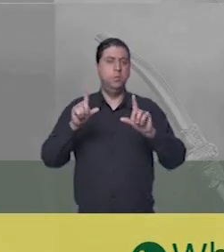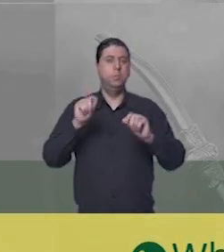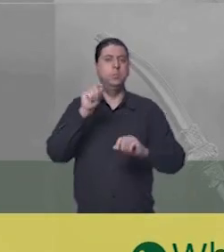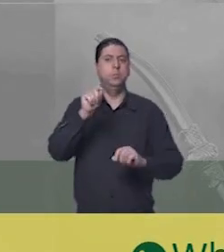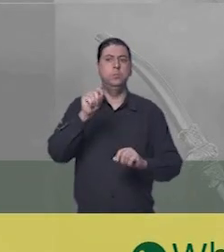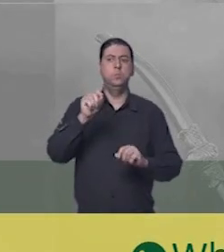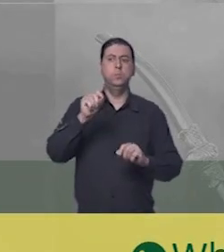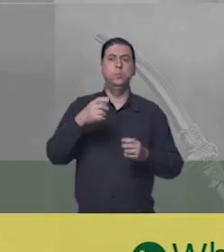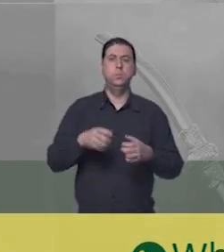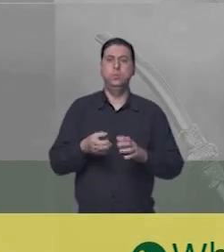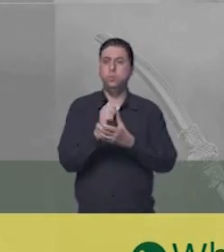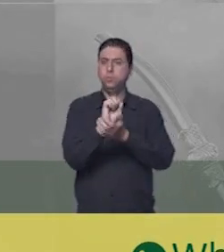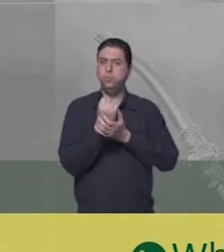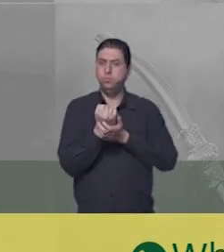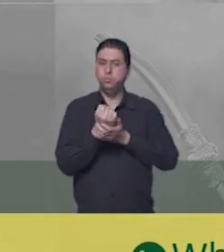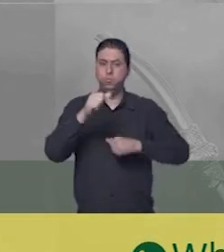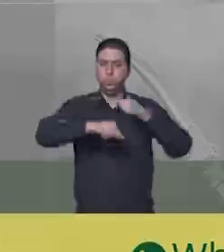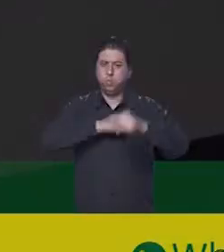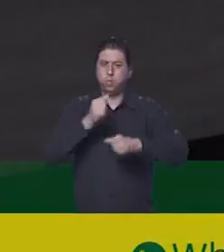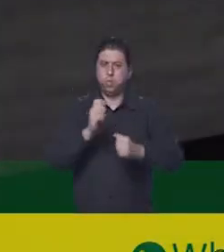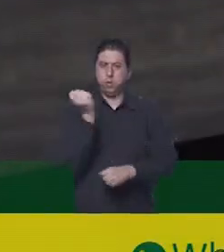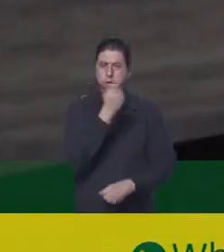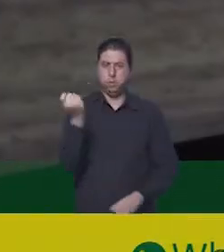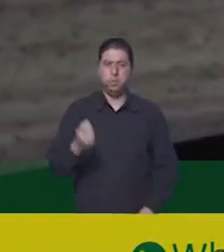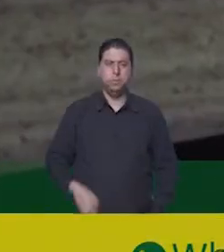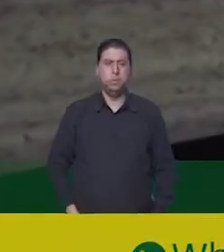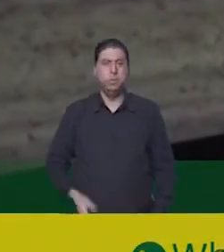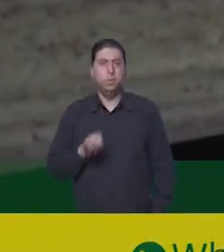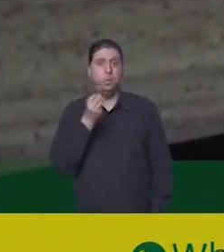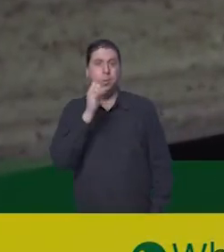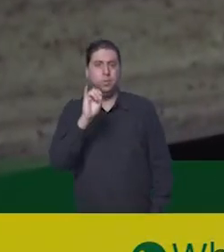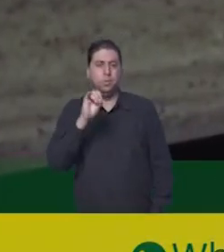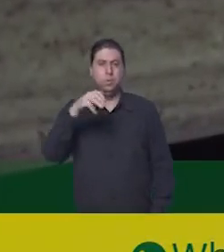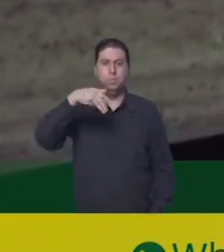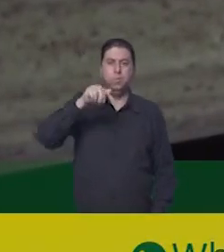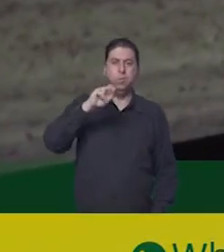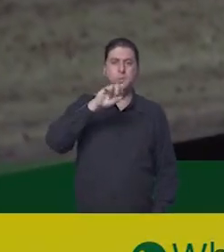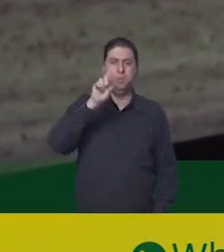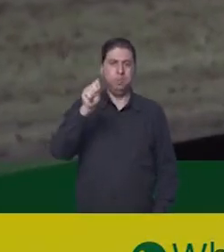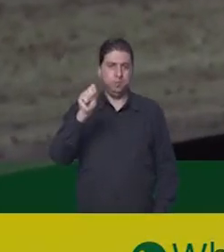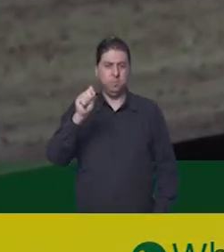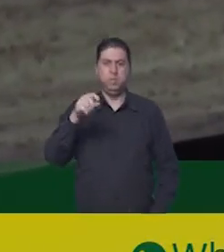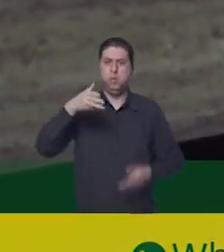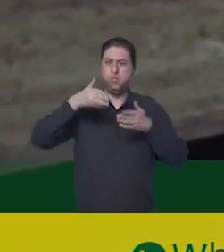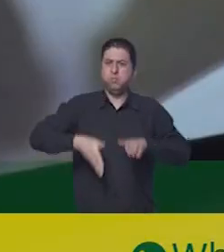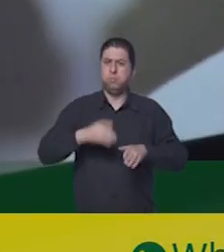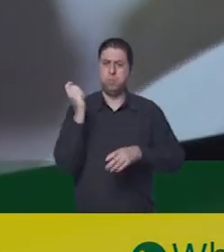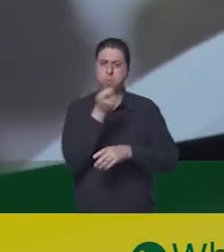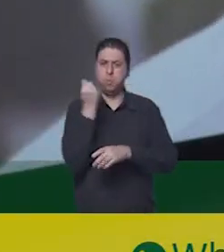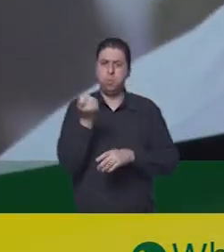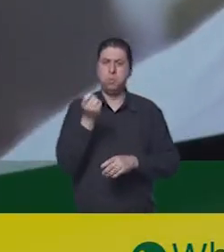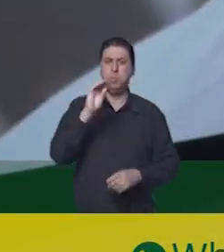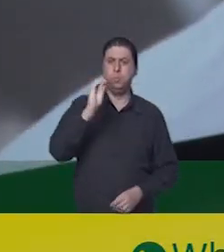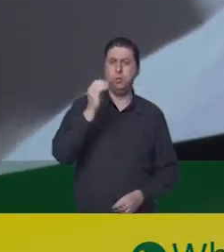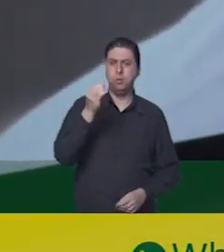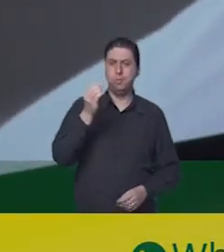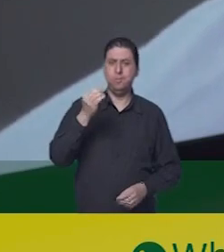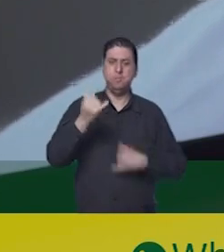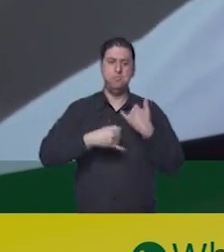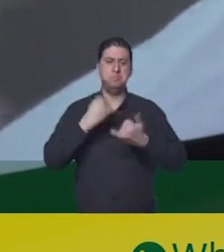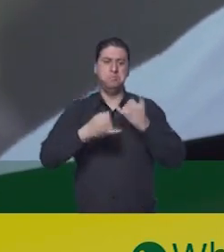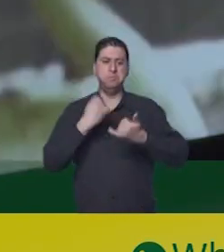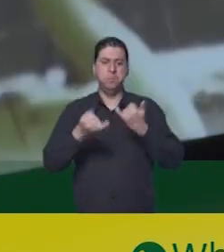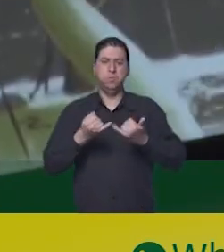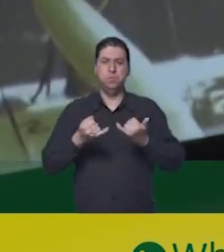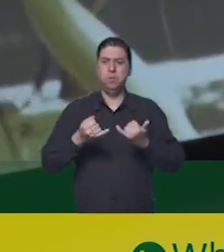para defender e transformar o Rio Grande. Olá a todos. Meu nome é Hamilton Mourão. Sou gaúcho, nasci e criado em Porto Alegre,